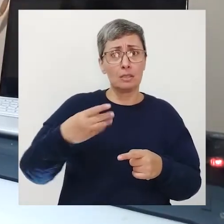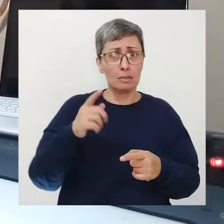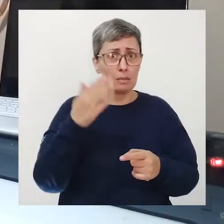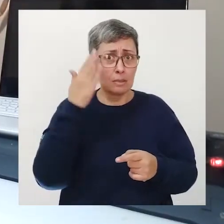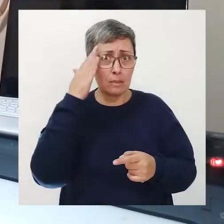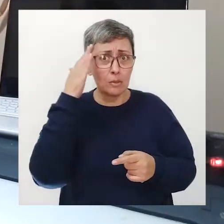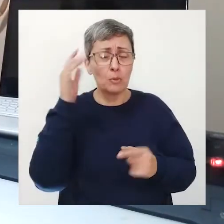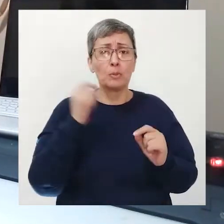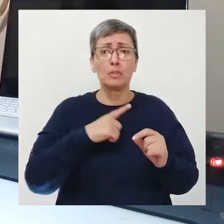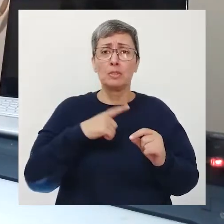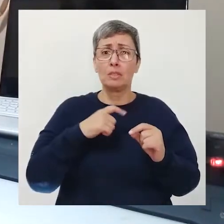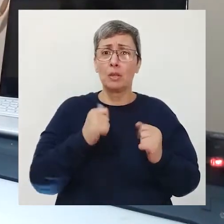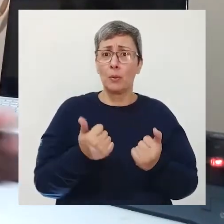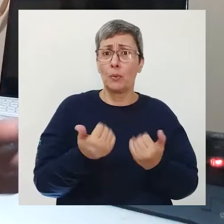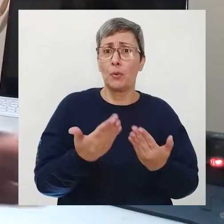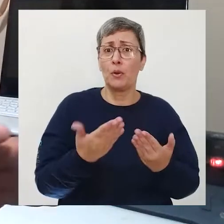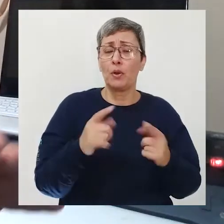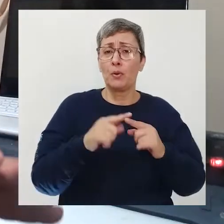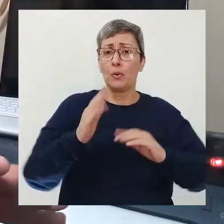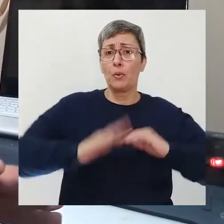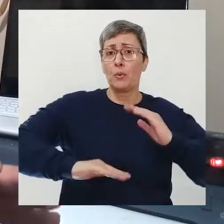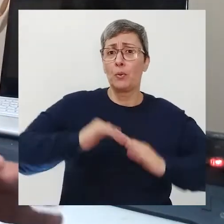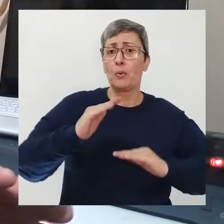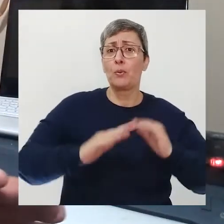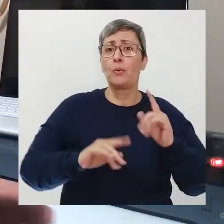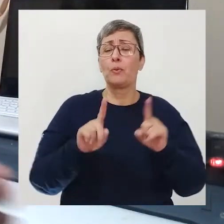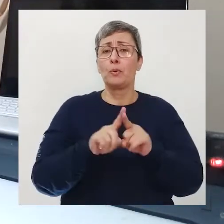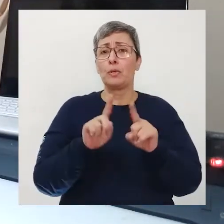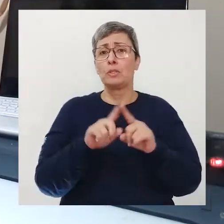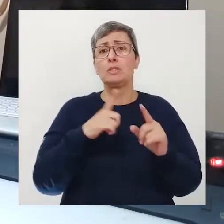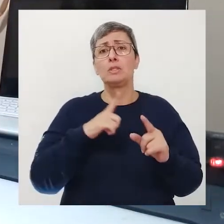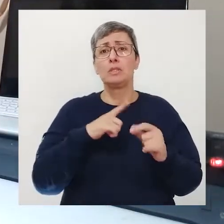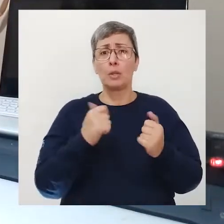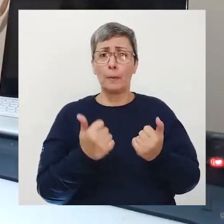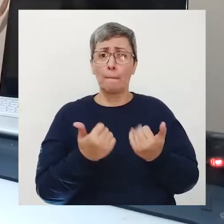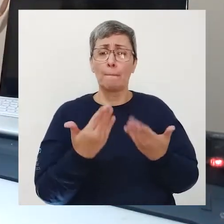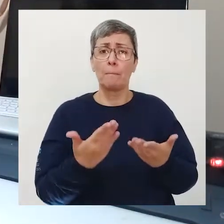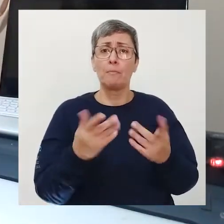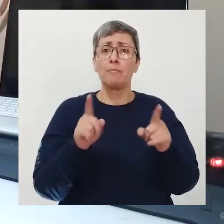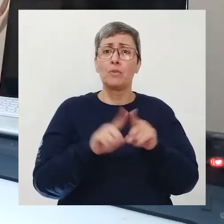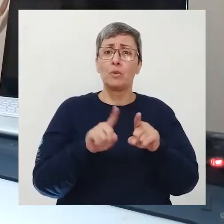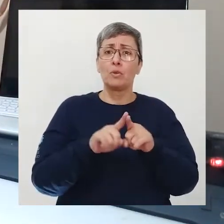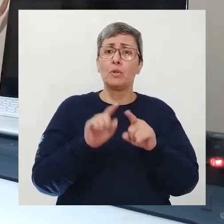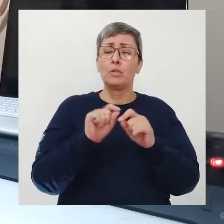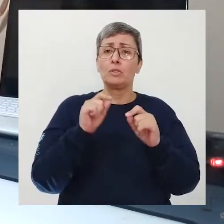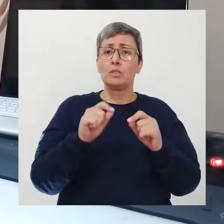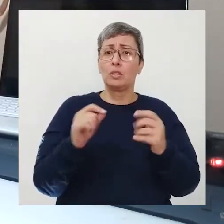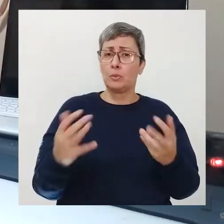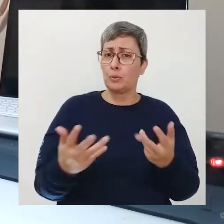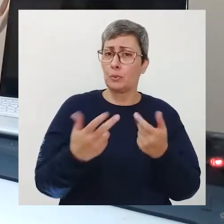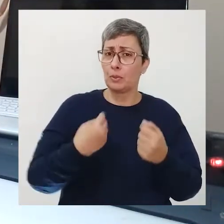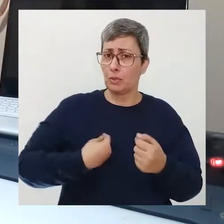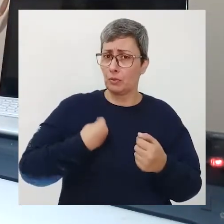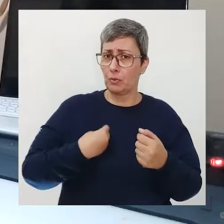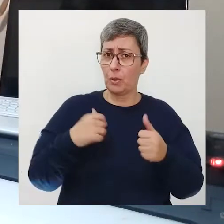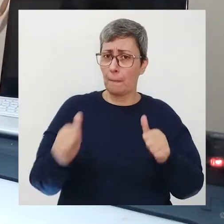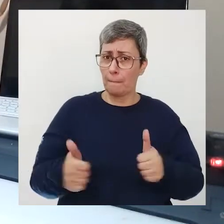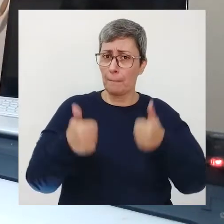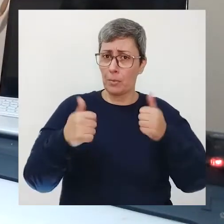grupos estão em vários espaços da nossa cidade também agora é importante nós